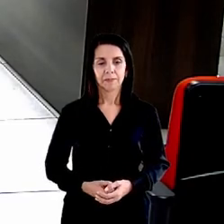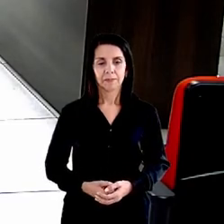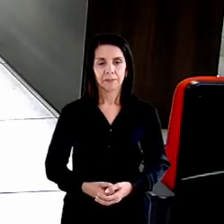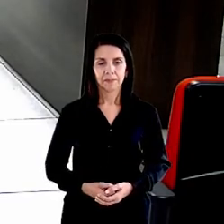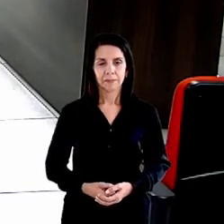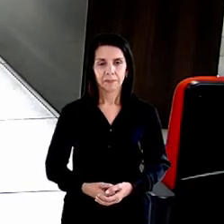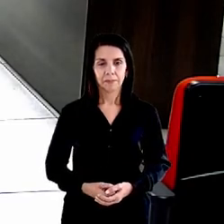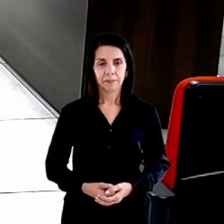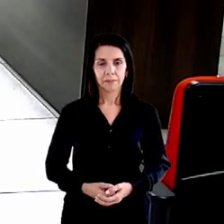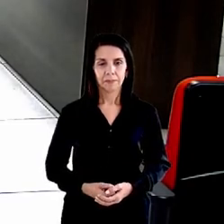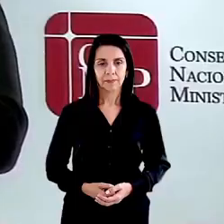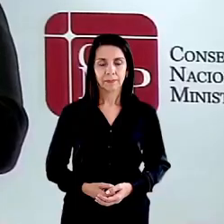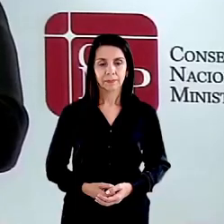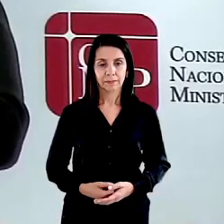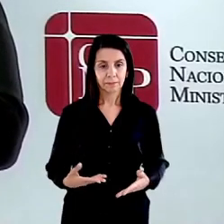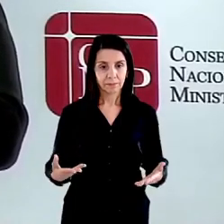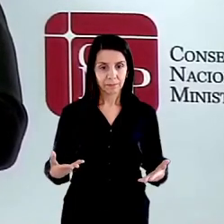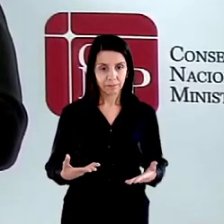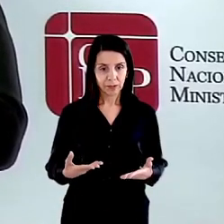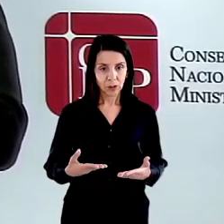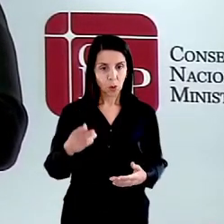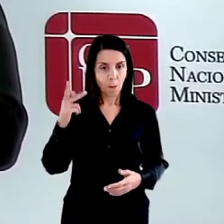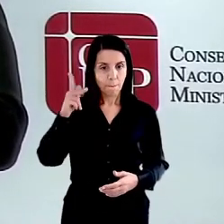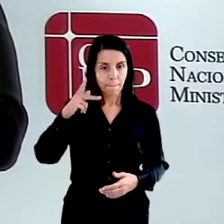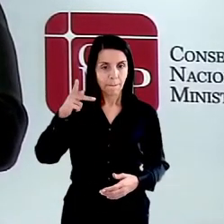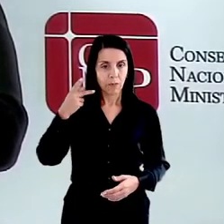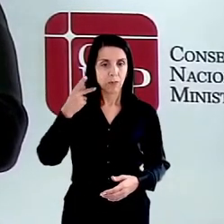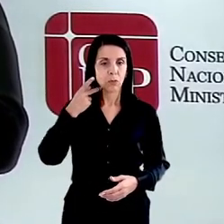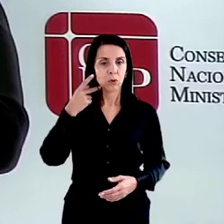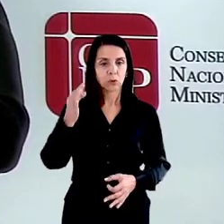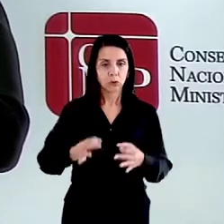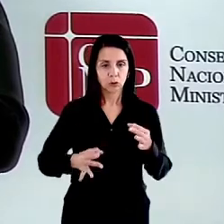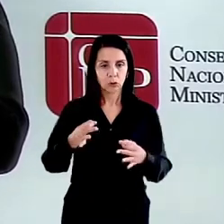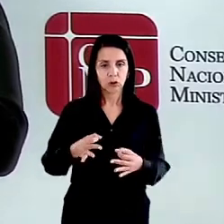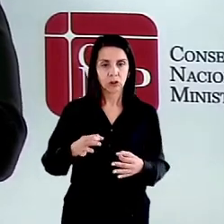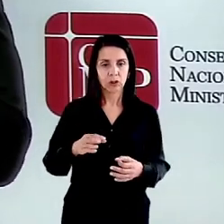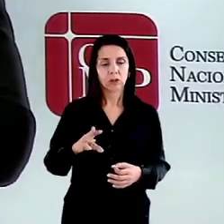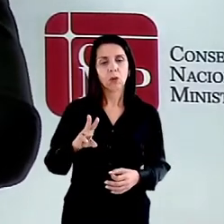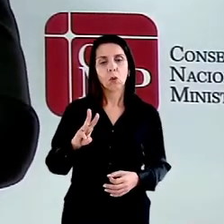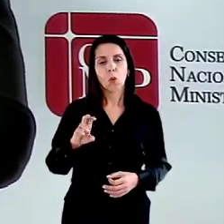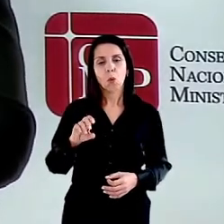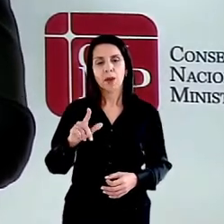Com a palavra, promotor de justiça, Wester Conde Martim Júnior.